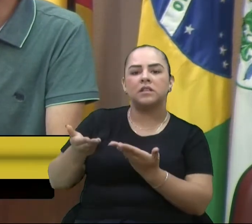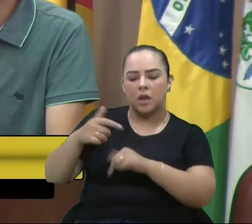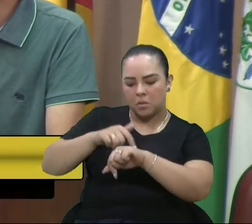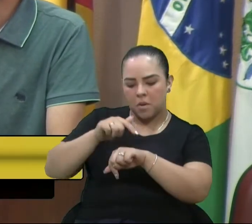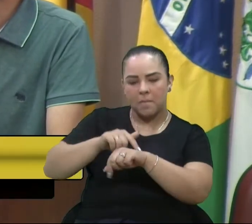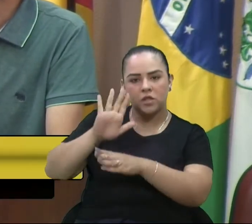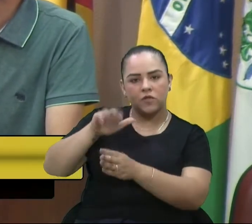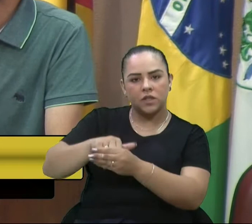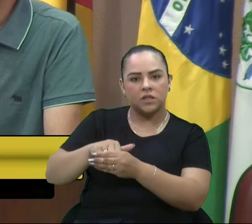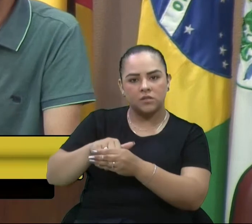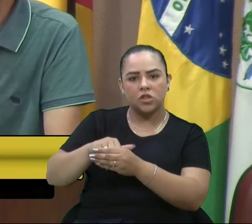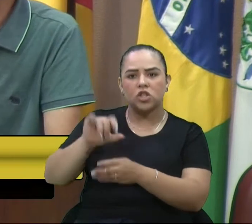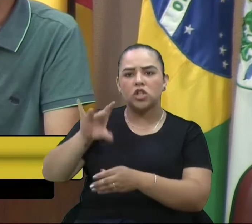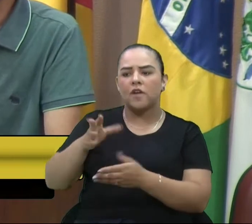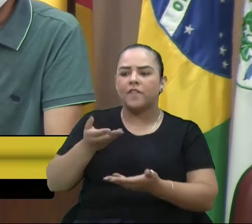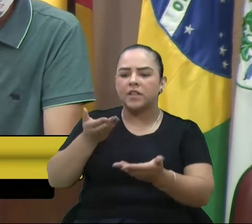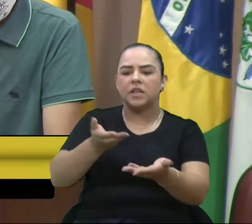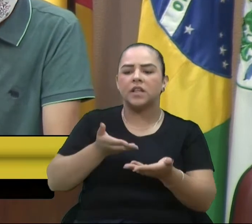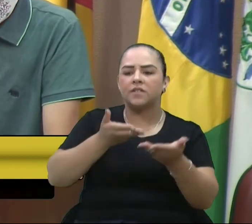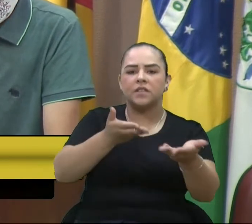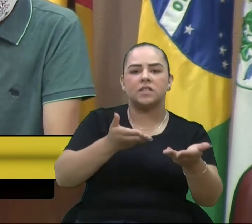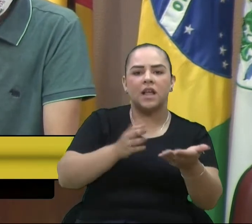solução pouca.